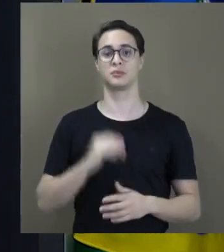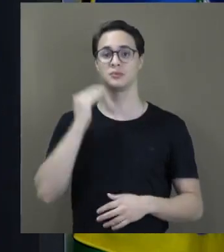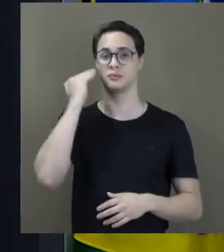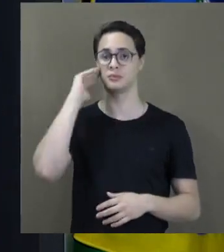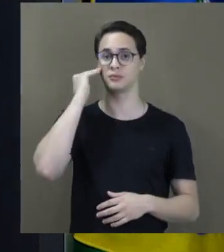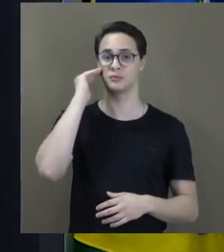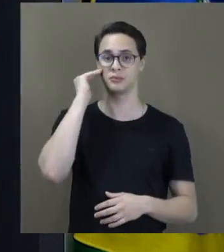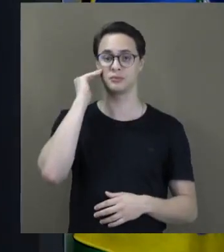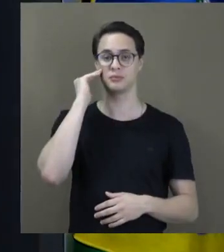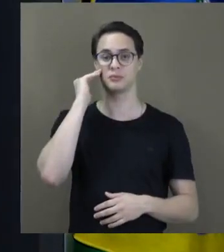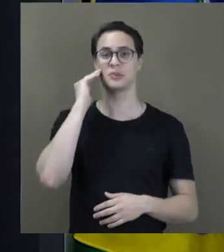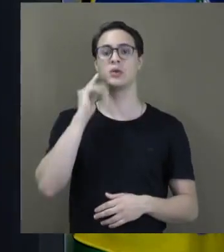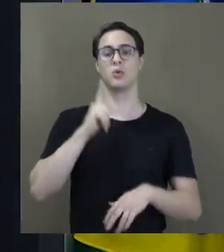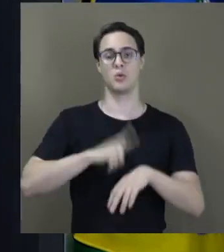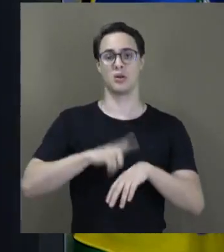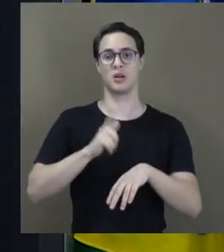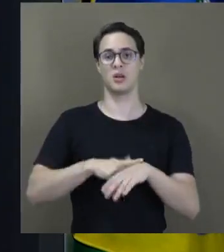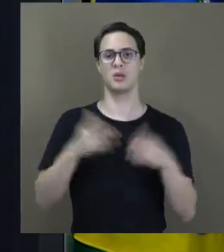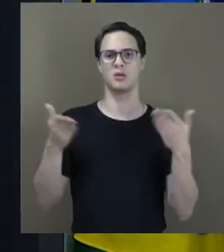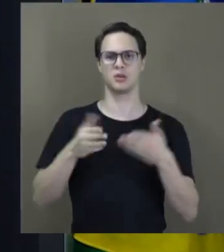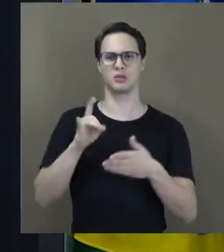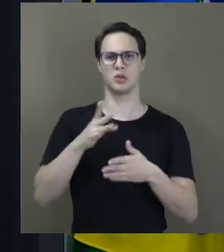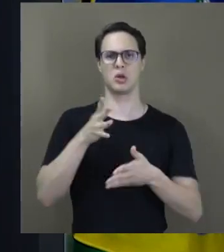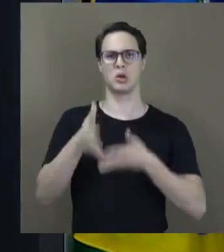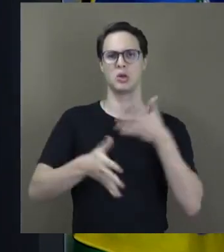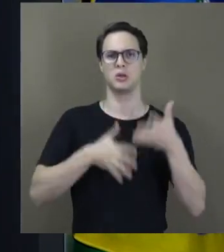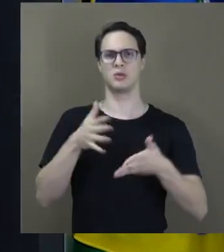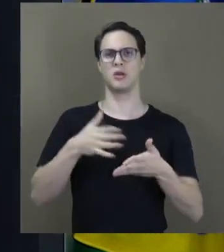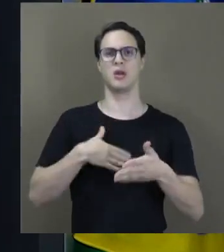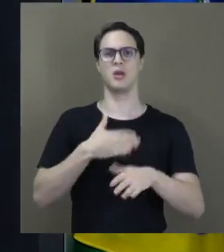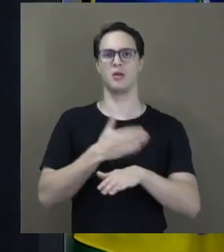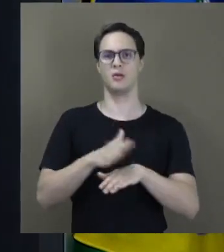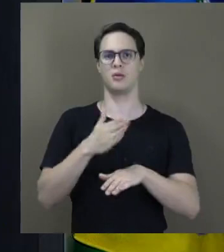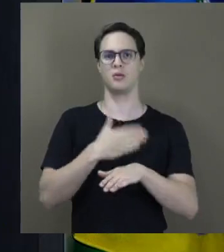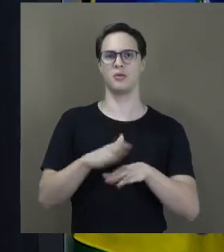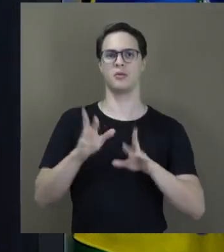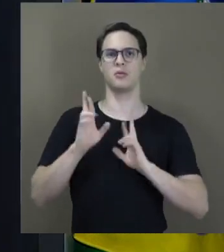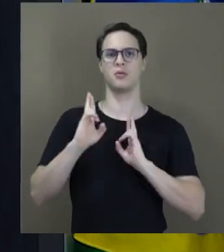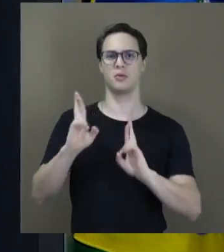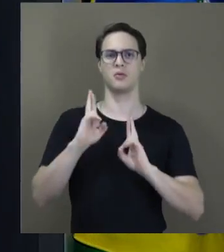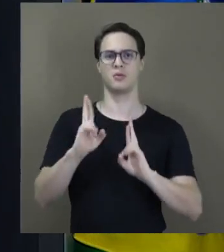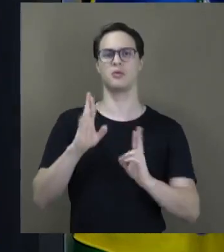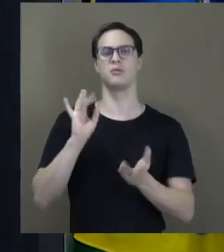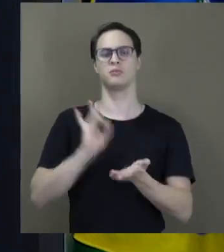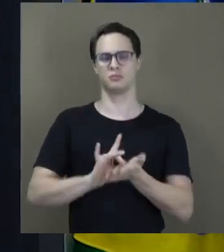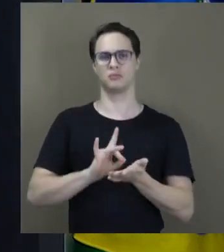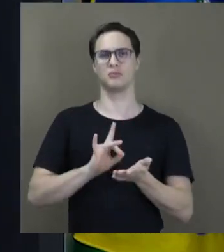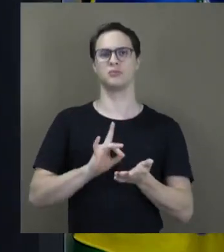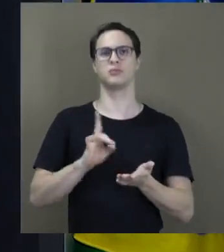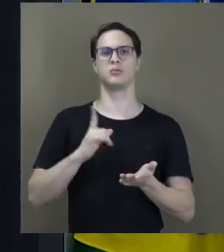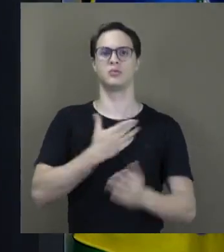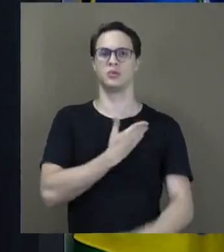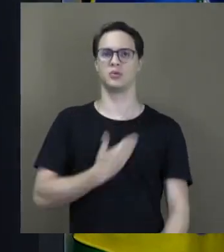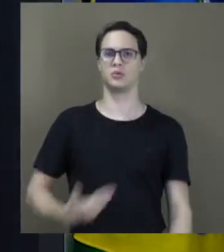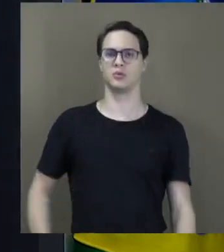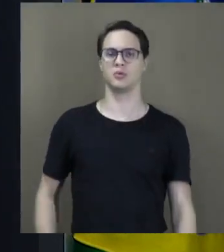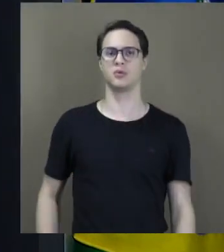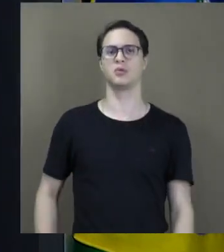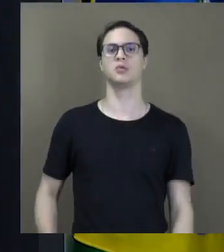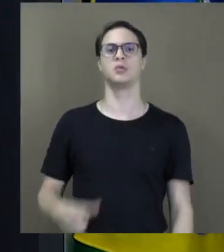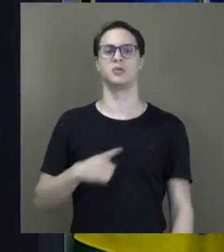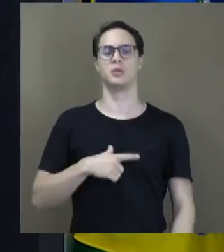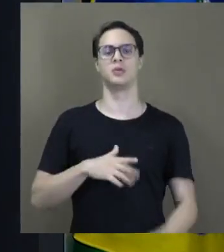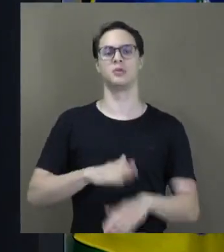que já passou a hora de sair do discurso para a prática, e eu espero muito que o governo faça a sua